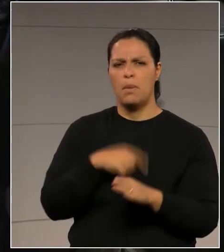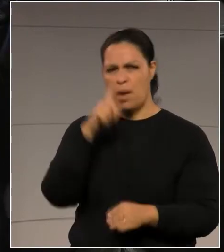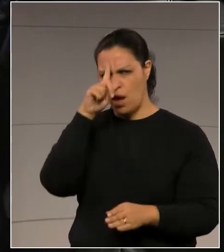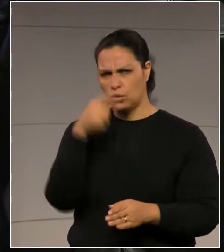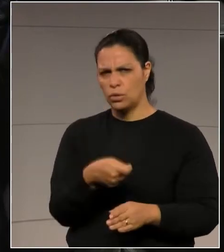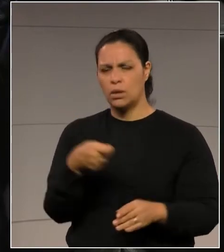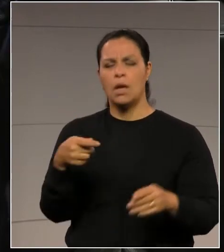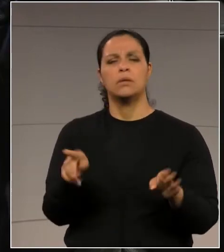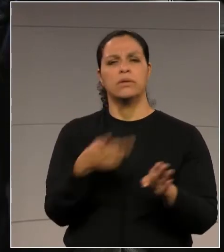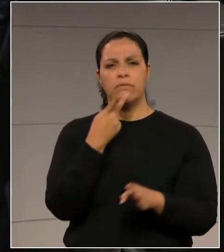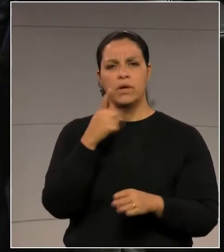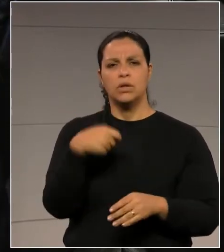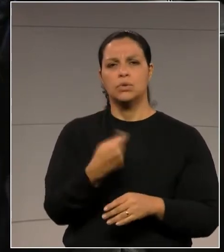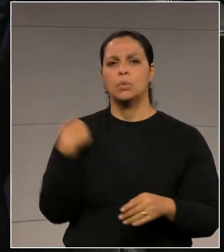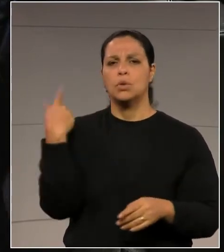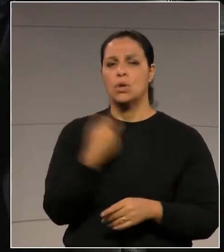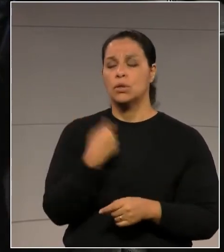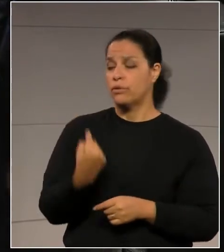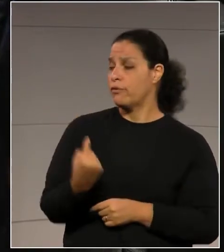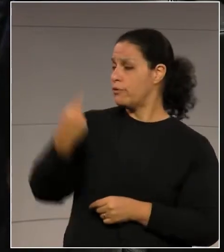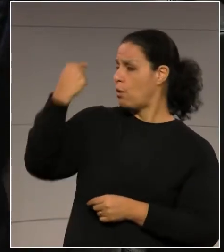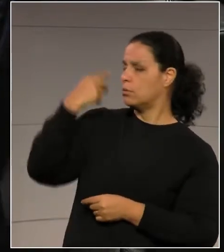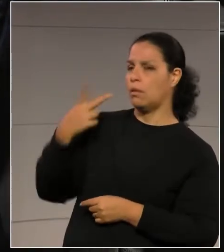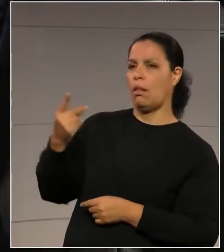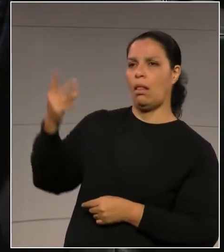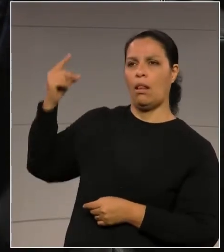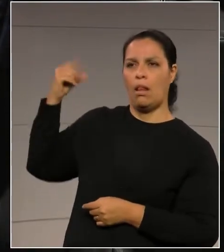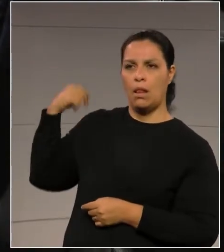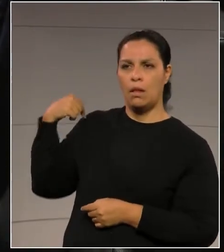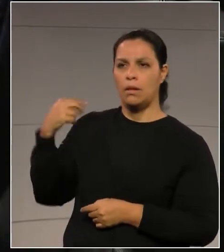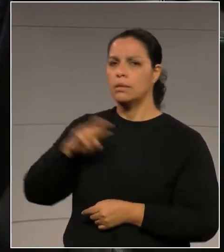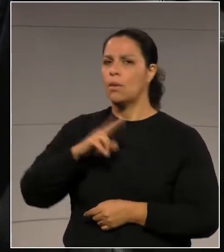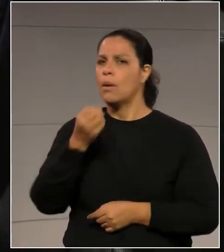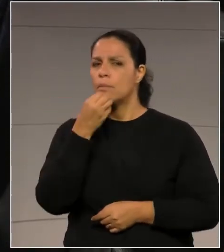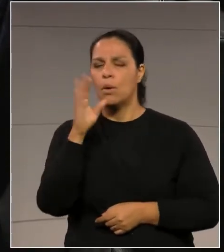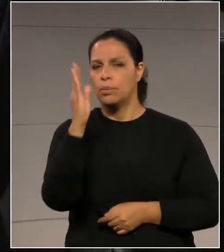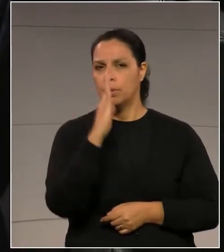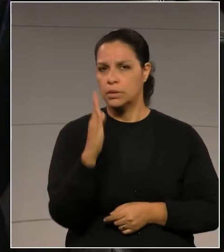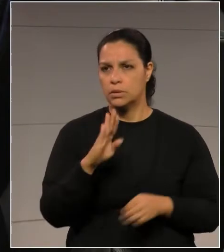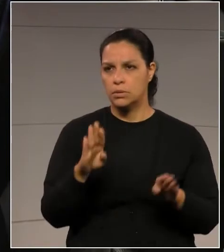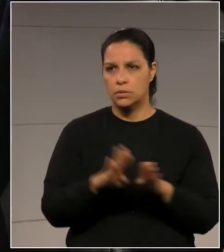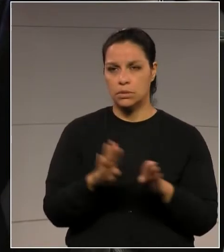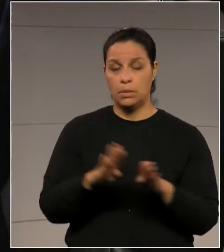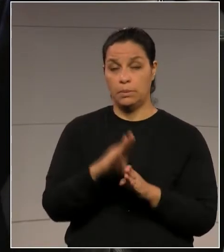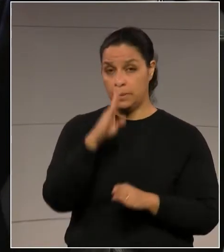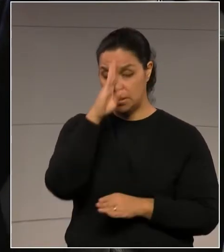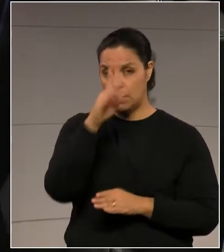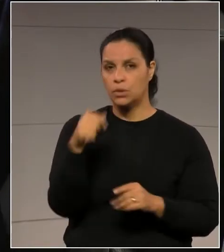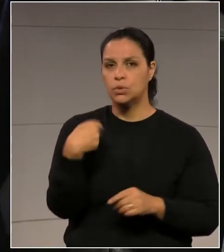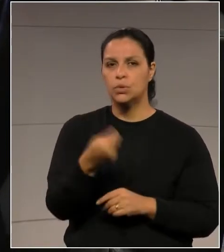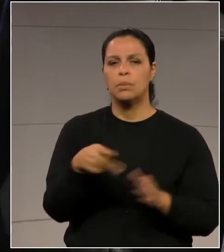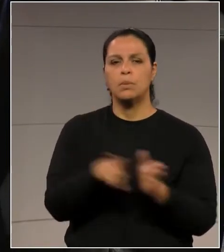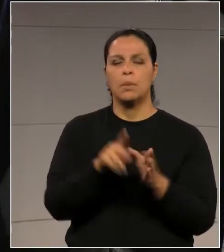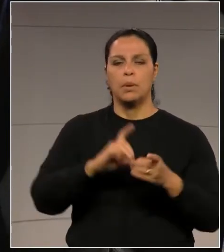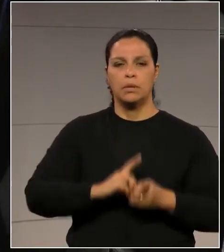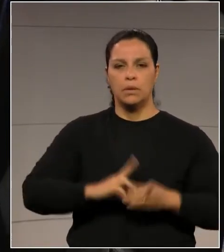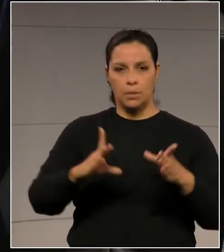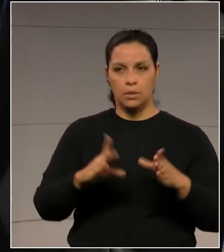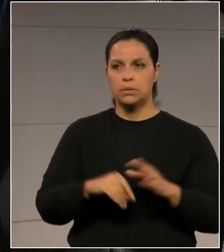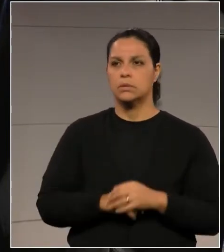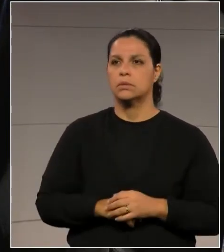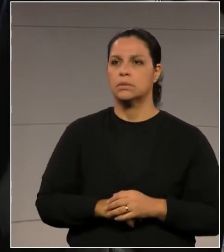remete a gente a tempos antigos, que não foram bons para o Brasil, principalmente no tocante à democracia.